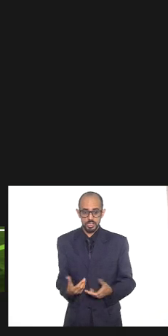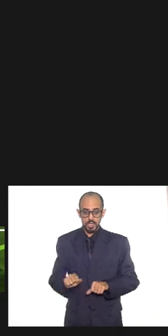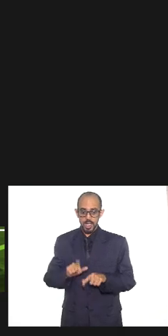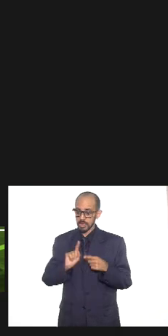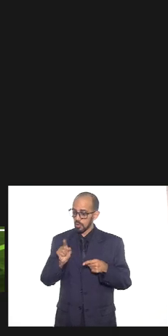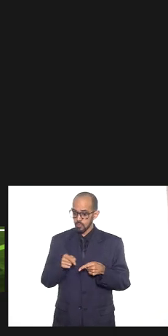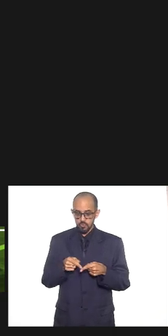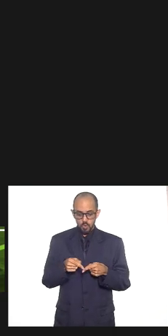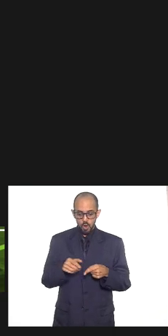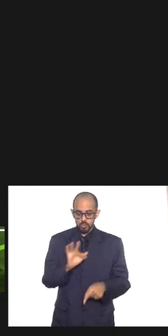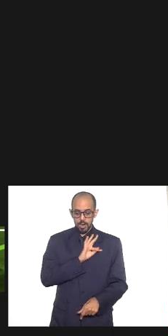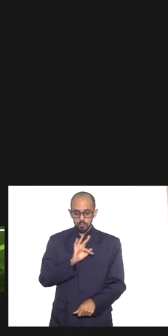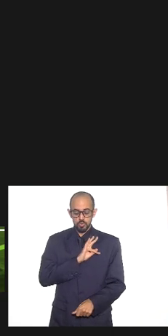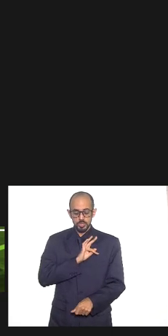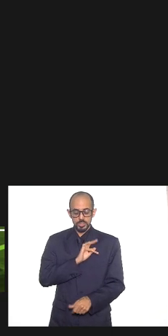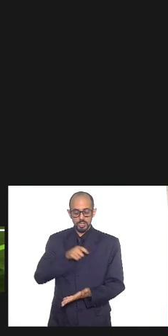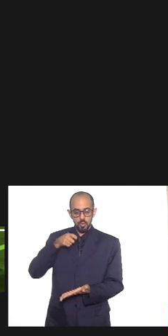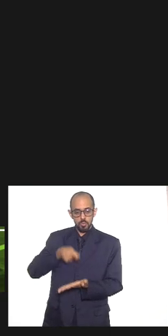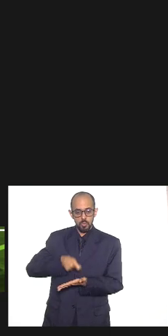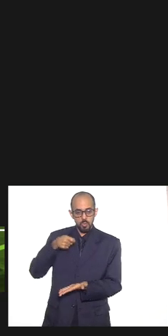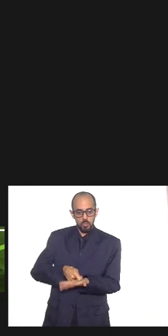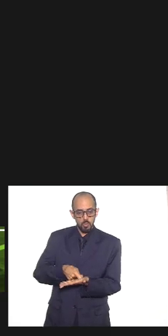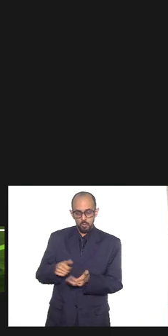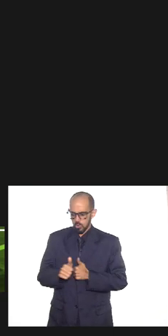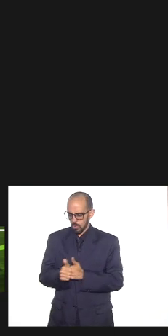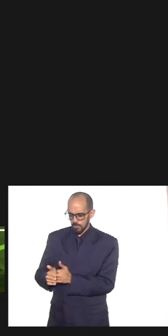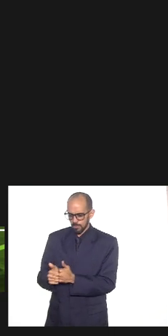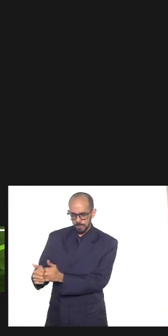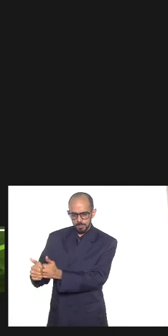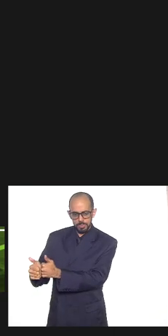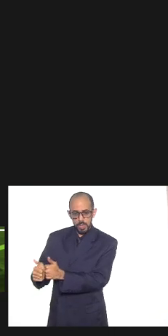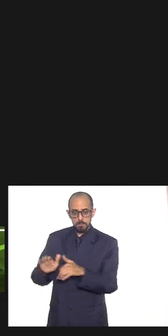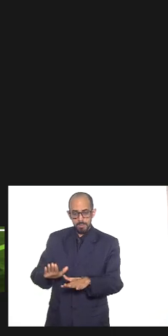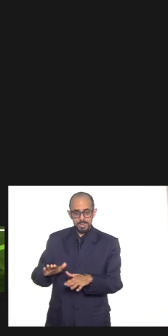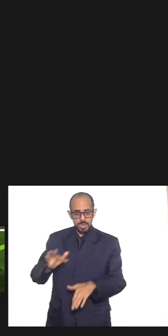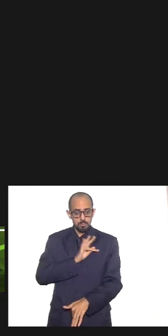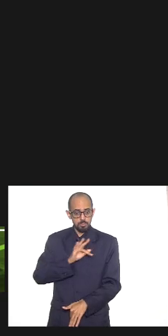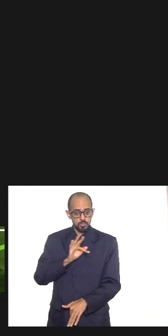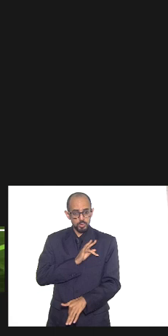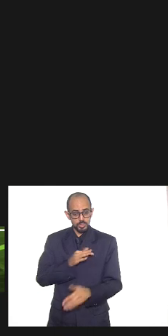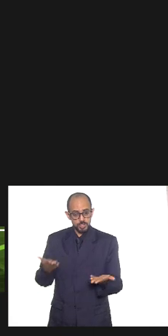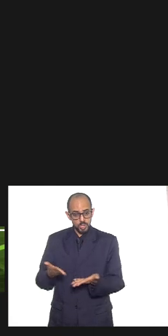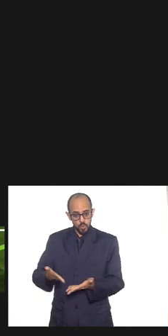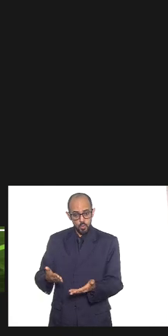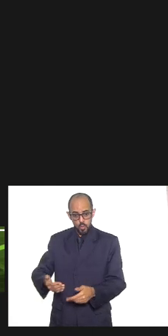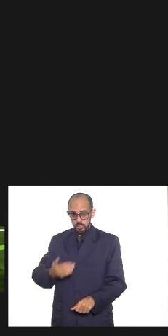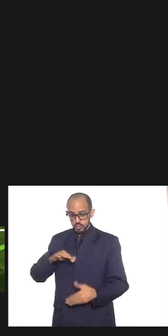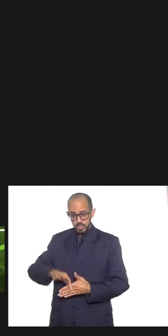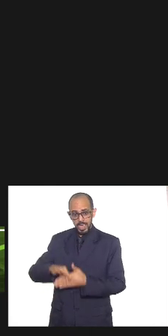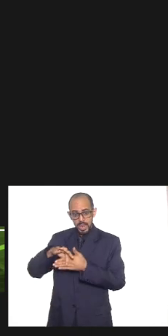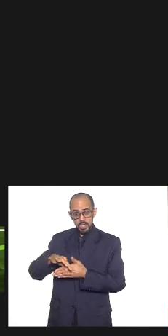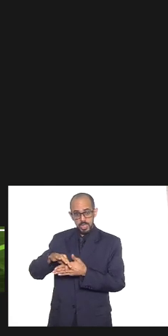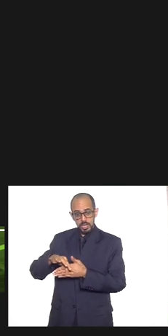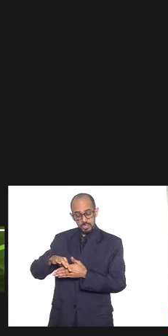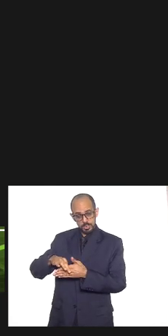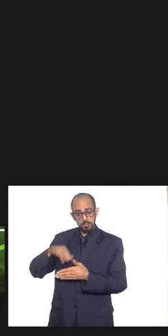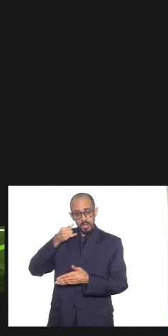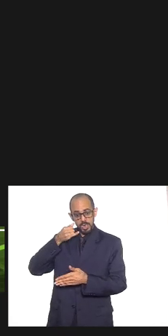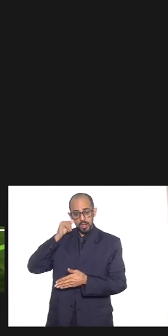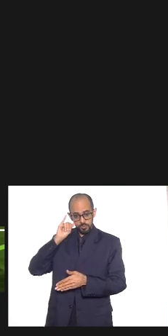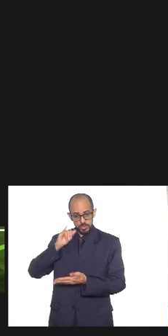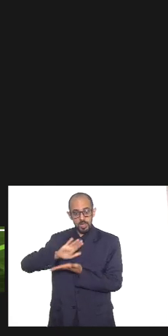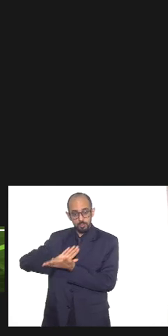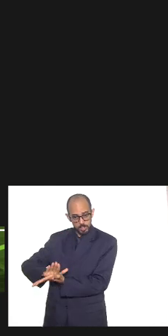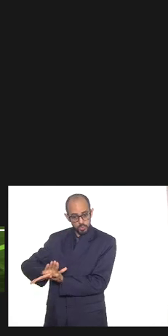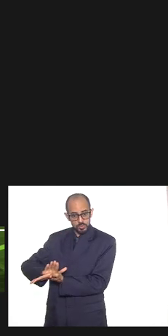agente opressor sendo certo que hoje a polícia é quem está na linha de frente para combater a intolerância e também a questão do não vemos